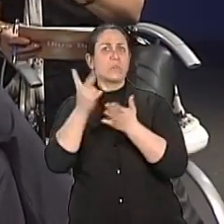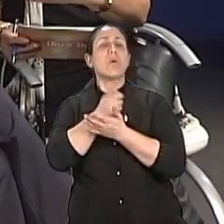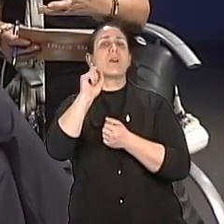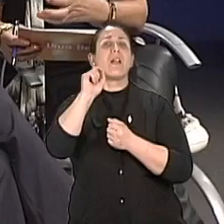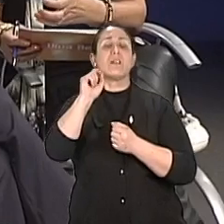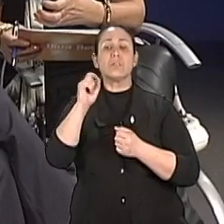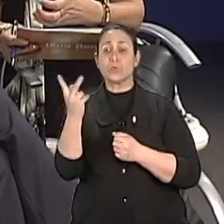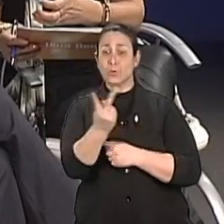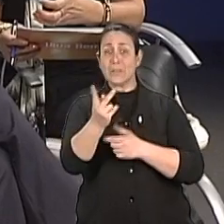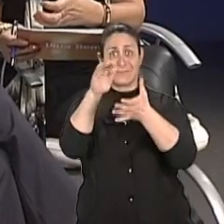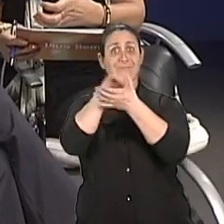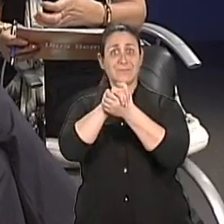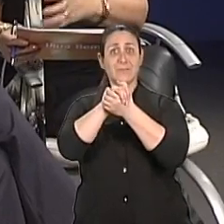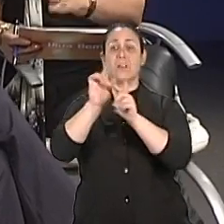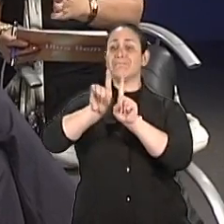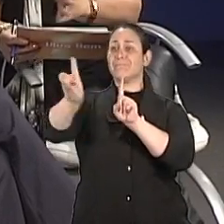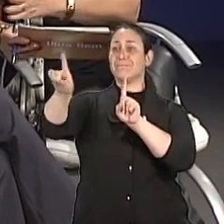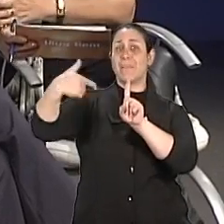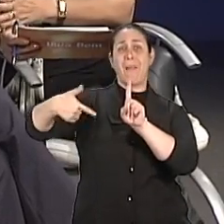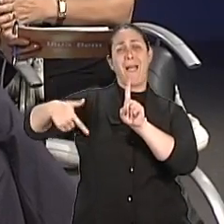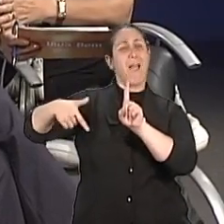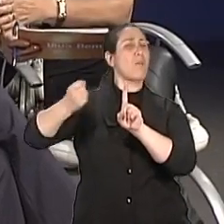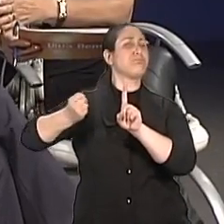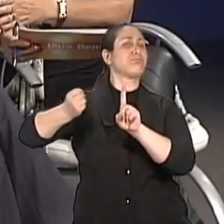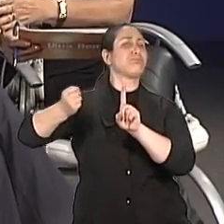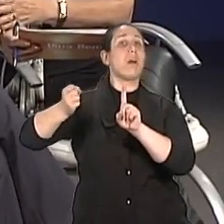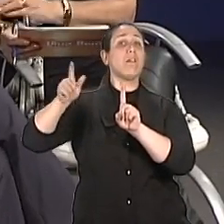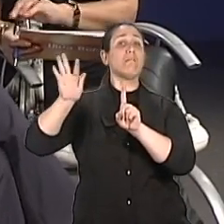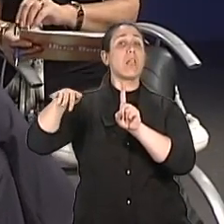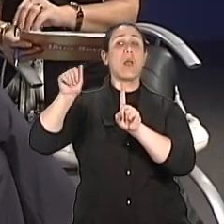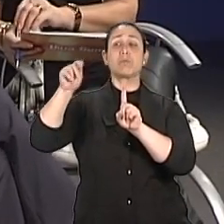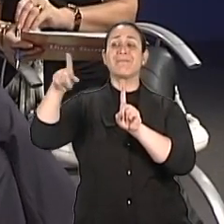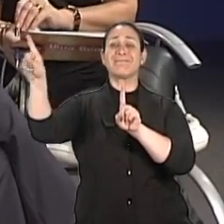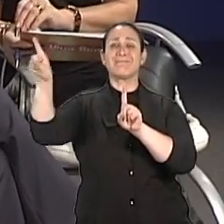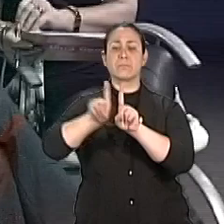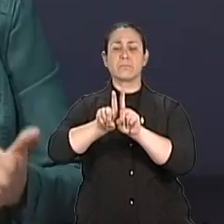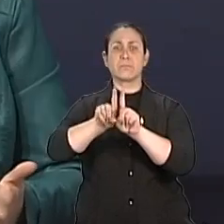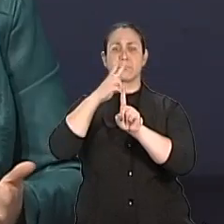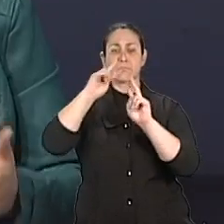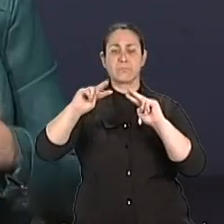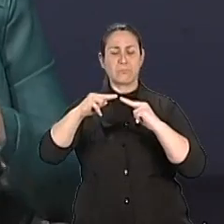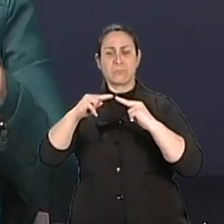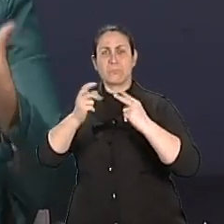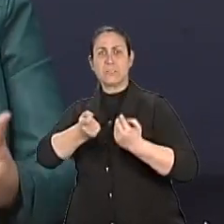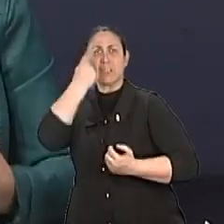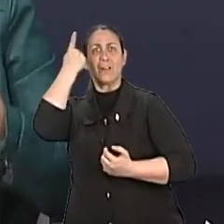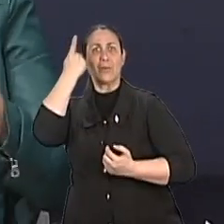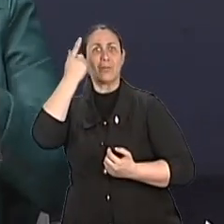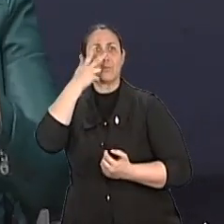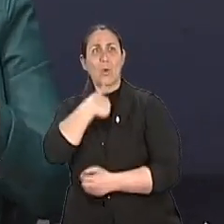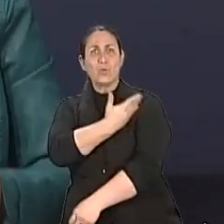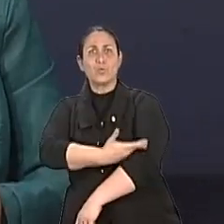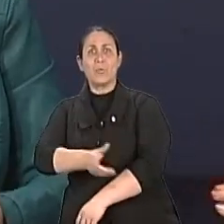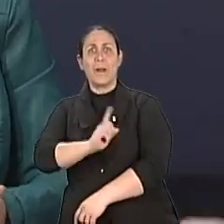se reconhecem? Isso seria motivo de separação? A aposentadoria, se ela não for um processo trabalhado